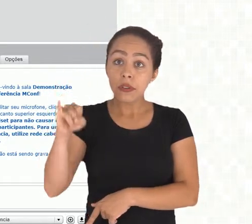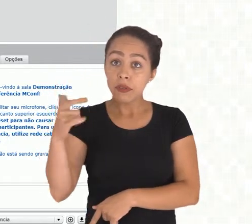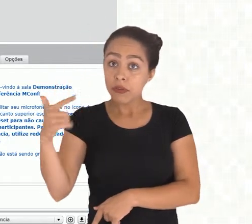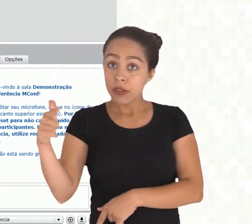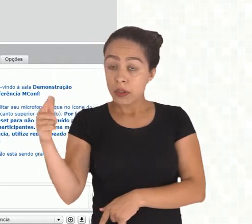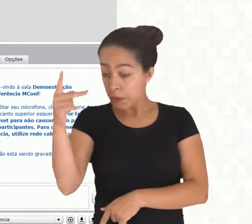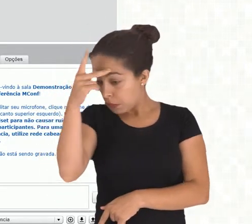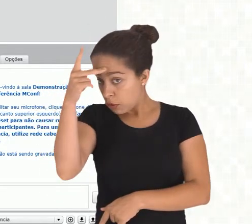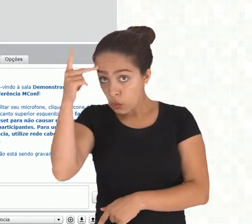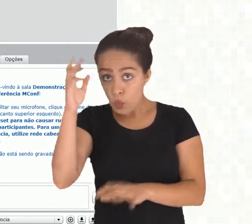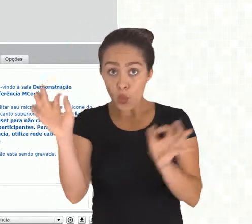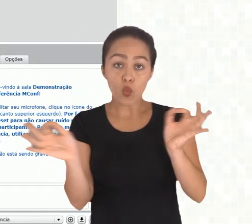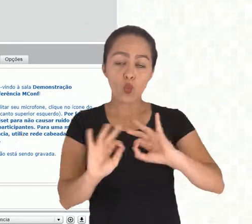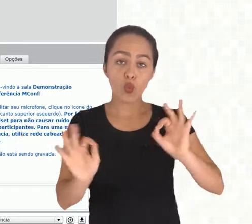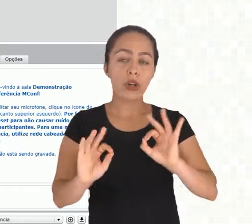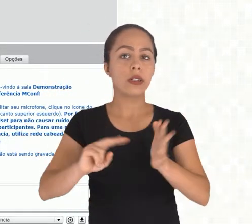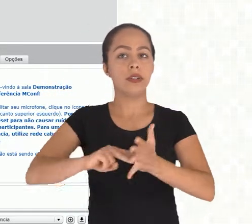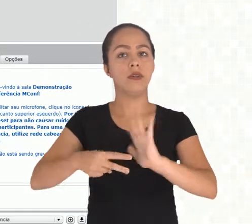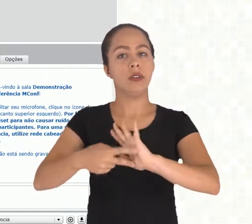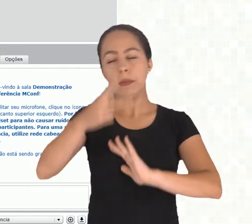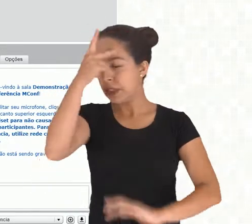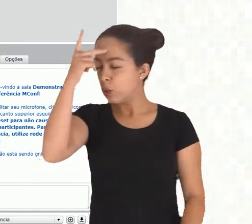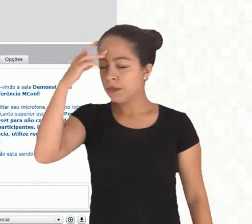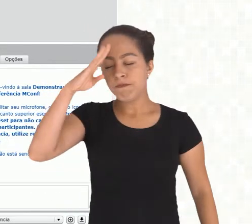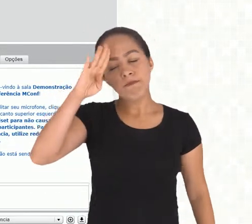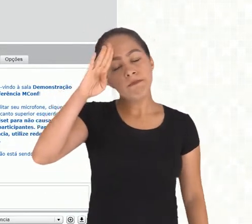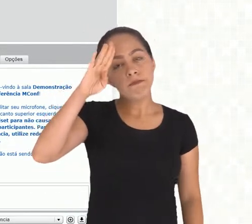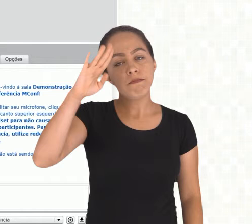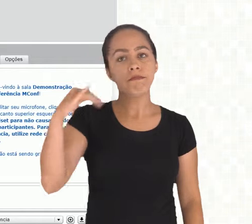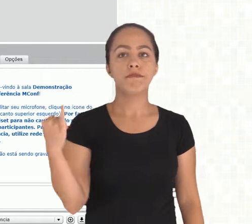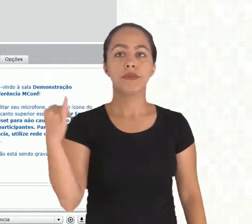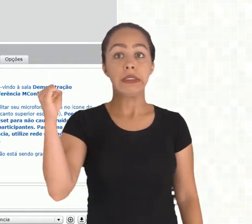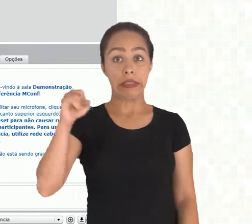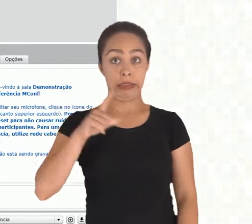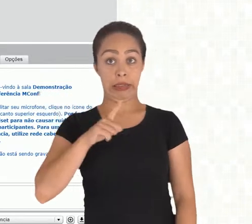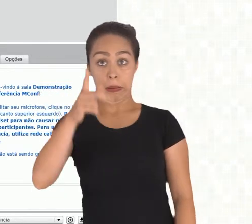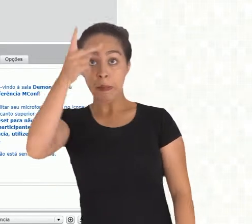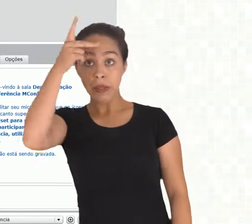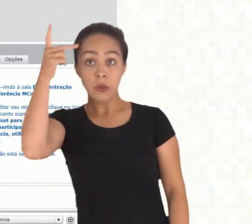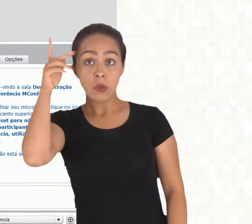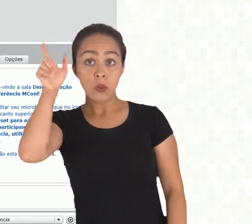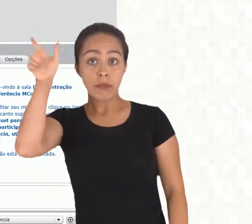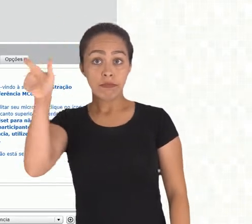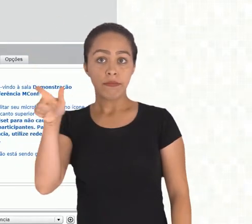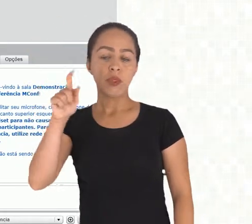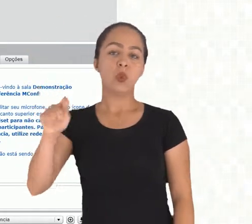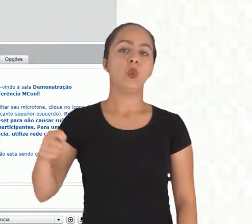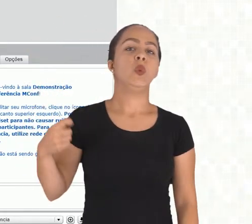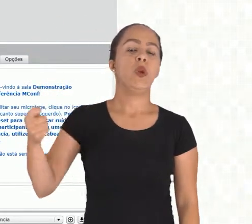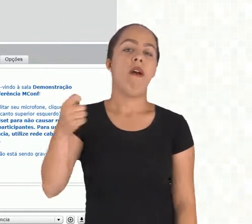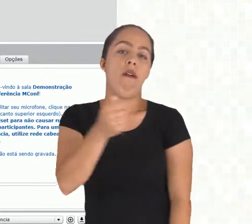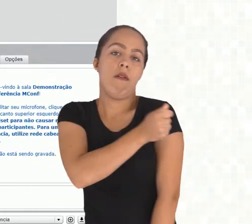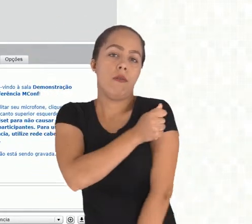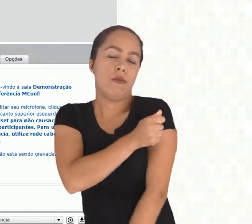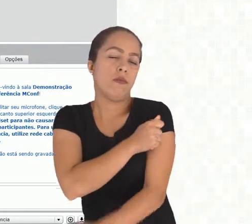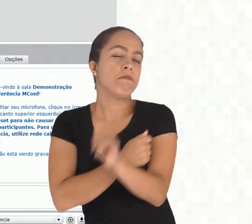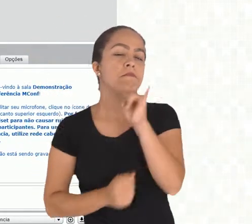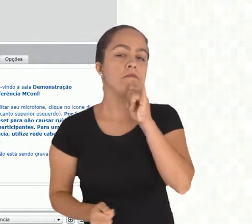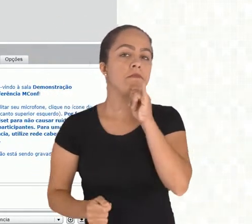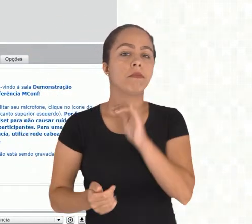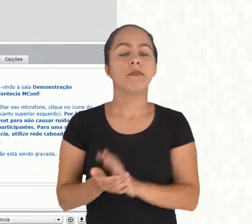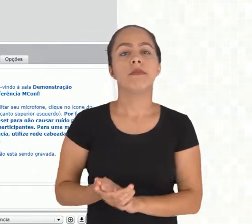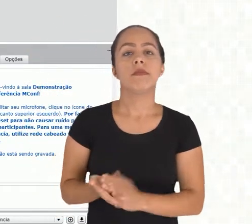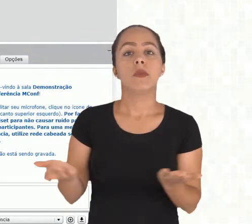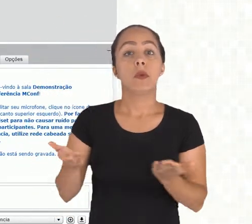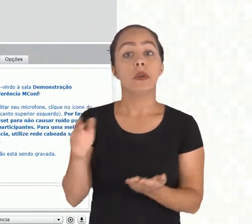desenhada. Quando não tem nenhuma pessoinha, quer dizer que é o perfil mais limitado possível, de aluno, por exemplo, tá bom? Agora nós vamos